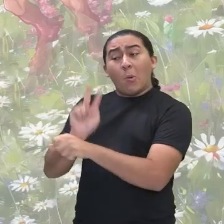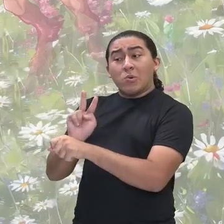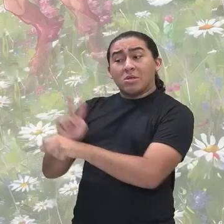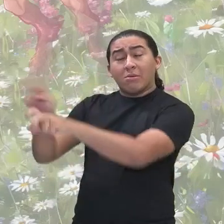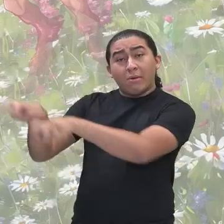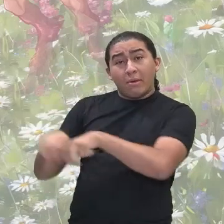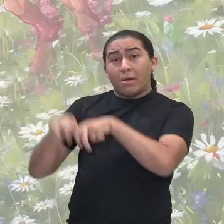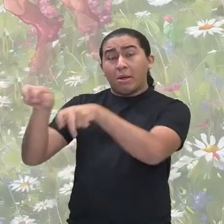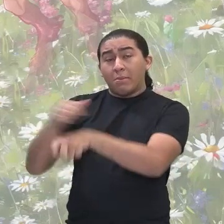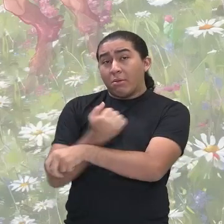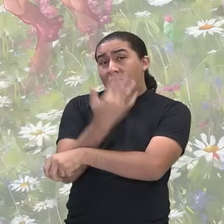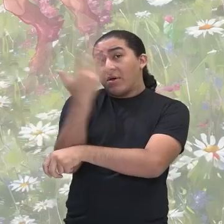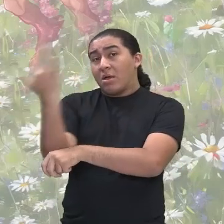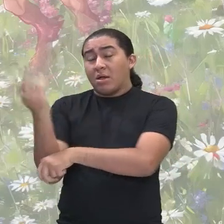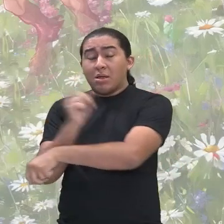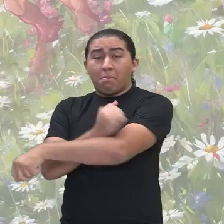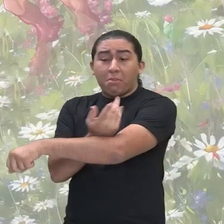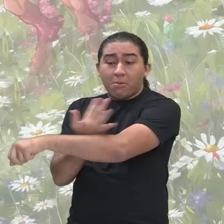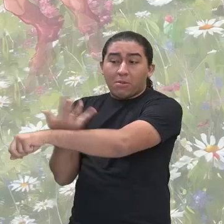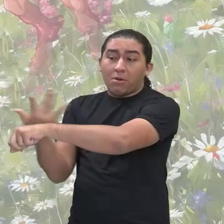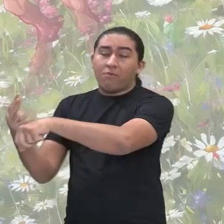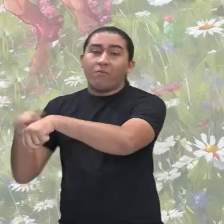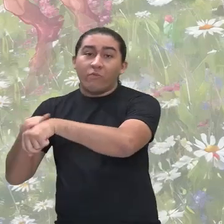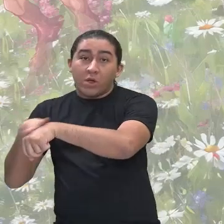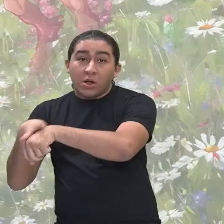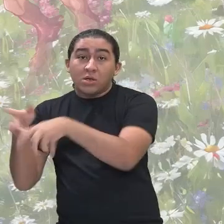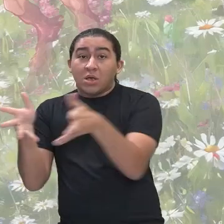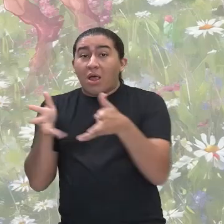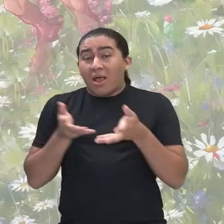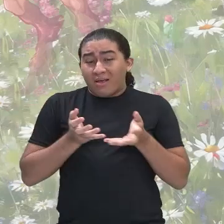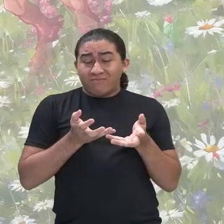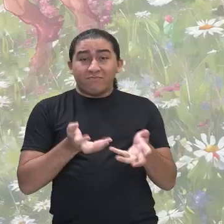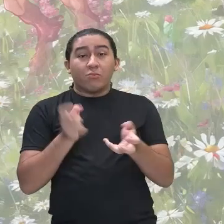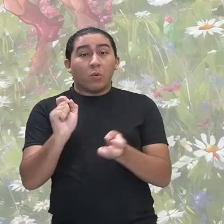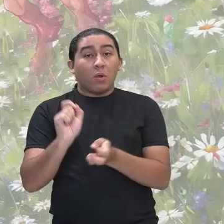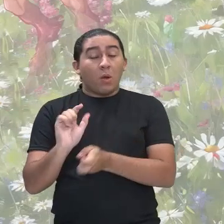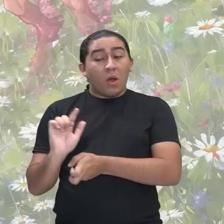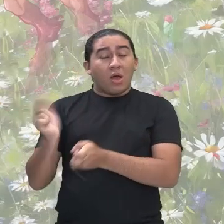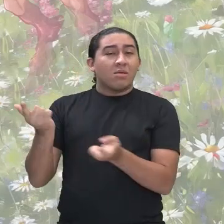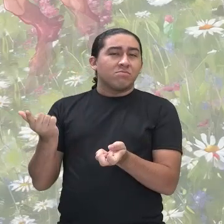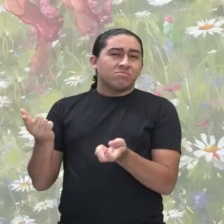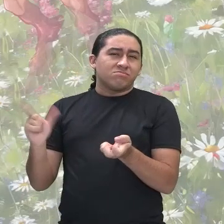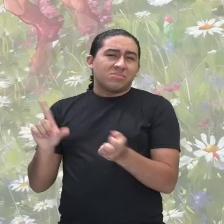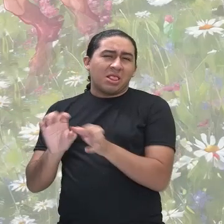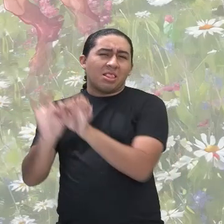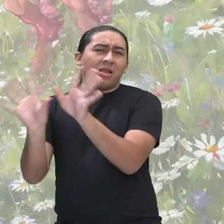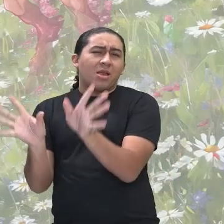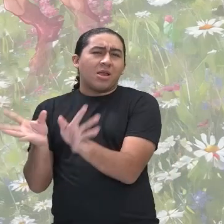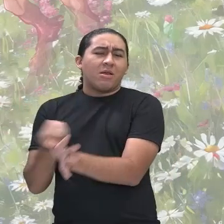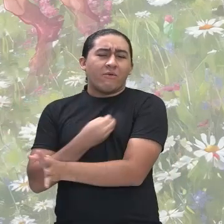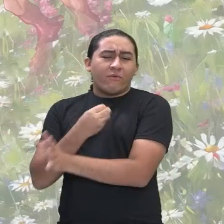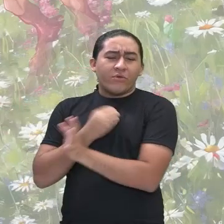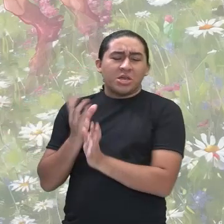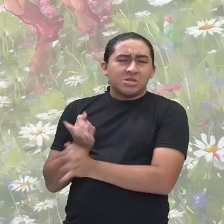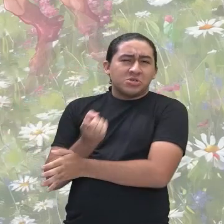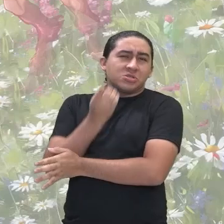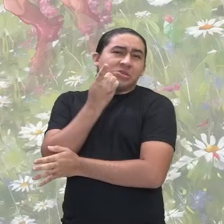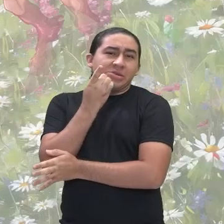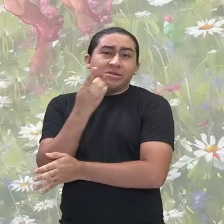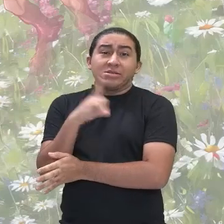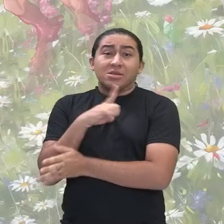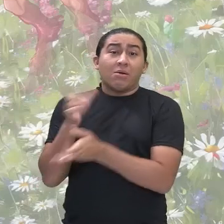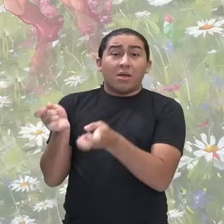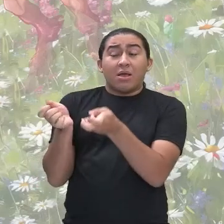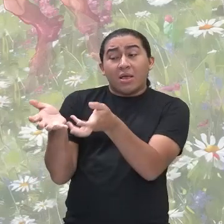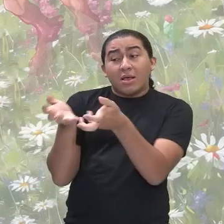ovelhas, queriam fugir e aproveitar o tempo, aproveitar o dia de hoje. Eles tinham necessidade de